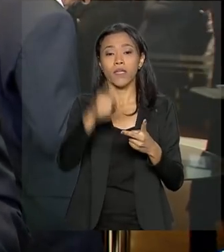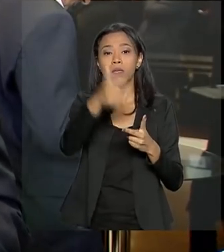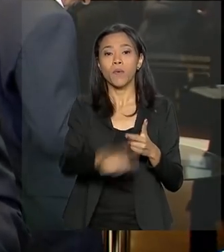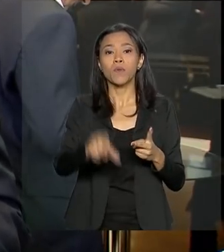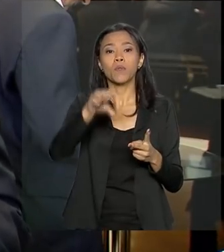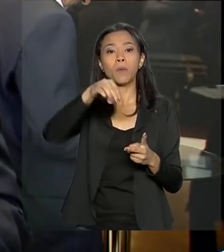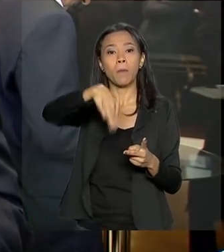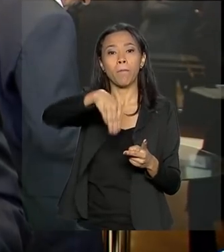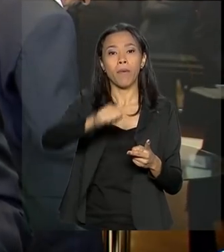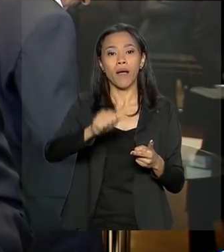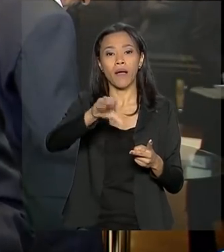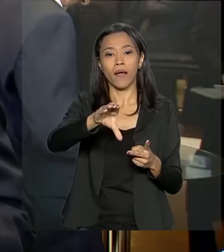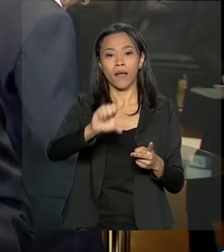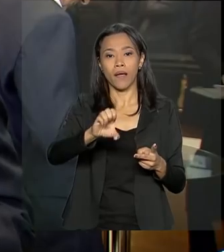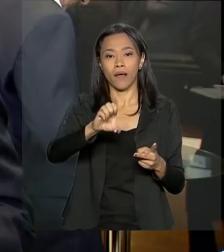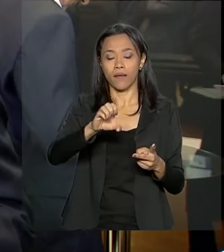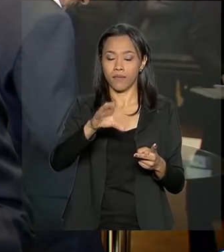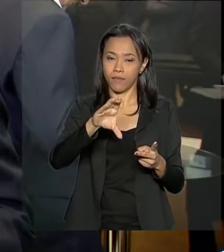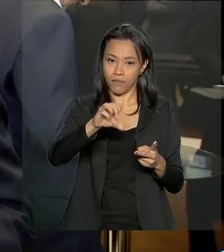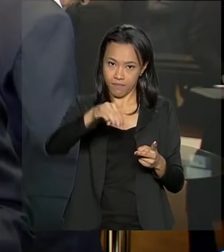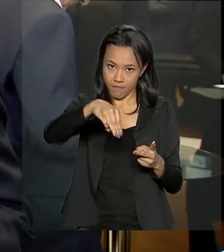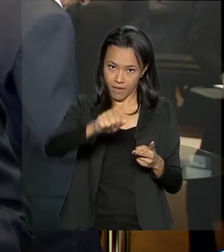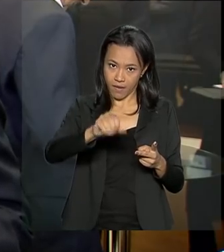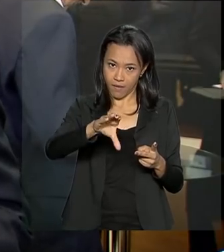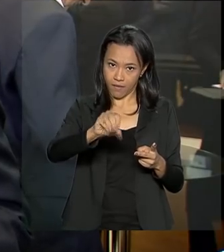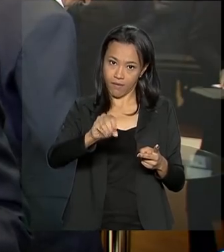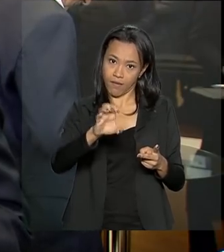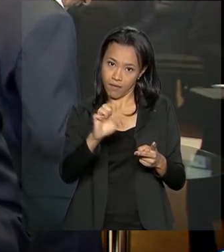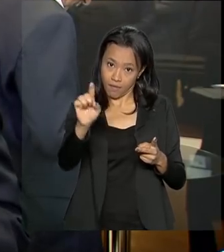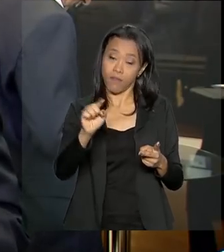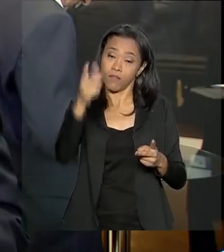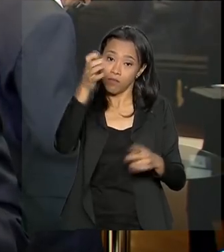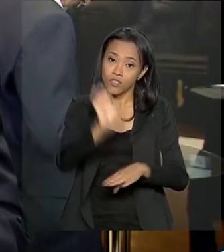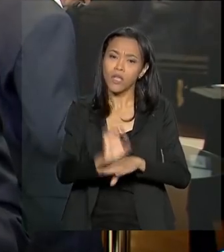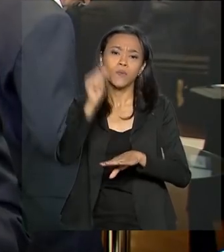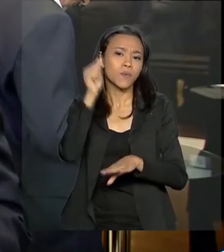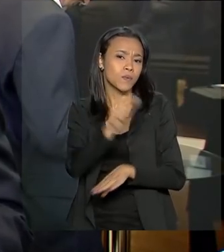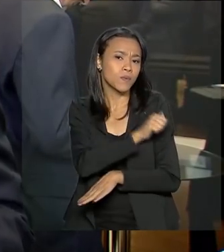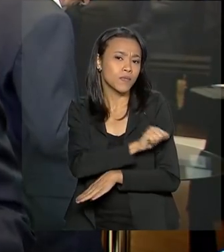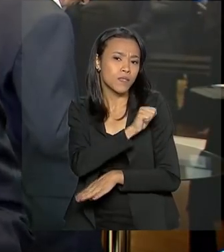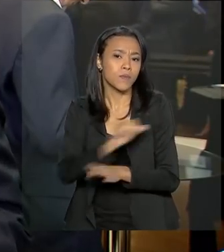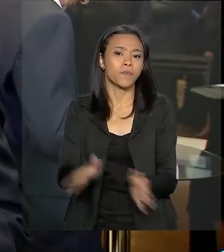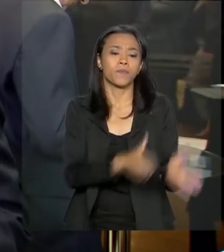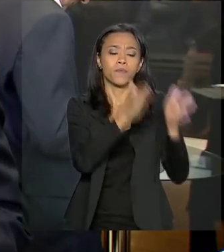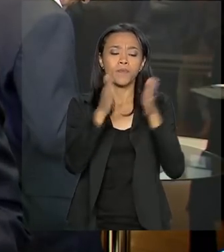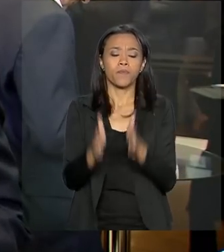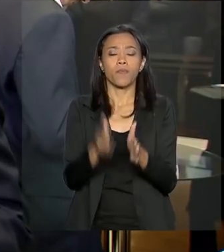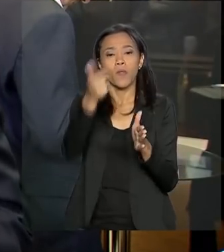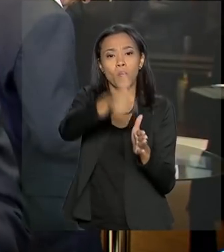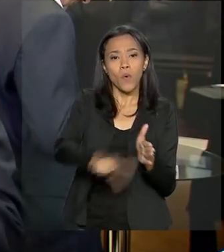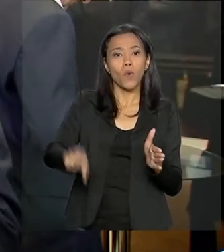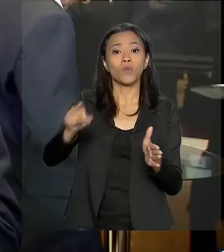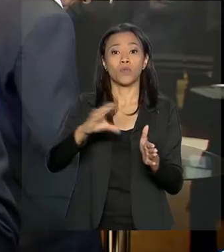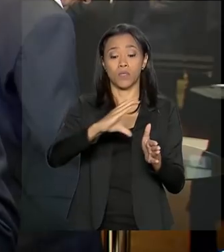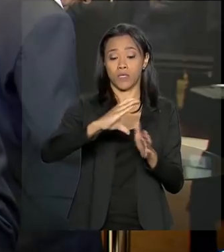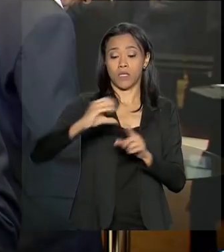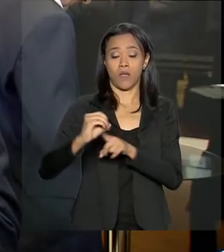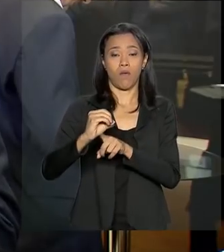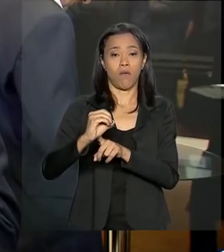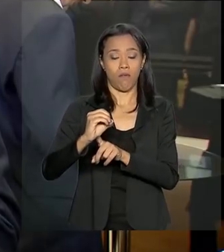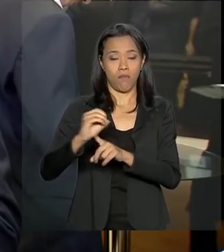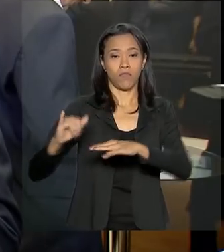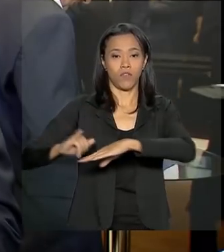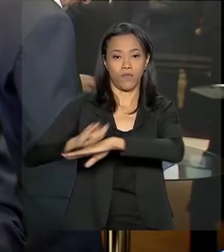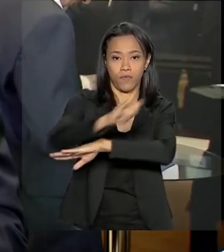no Rio de Janeiro. O foco é no setor de óleo e gás. Já o bloco do Centro-Oeste tem o foco